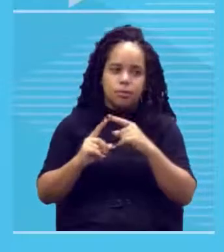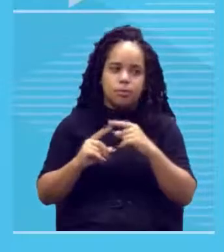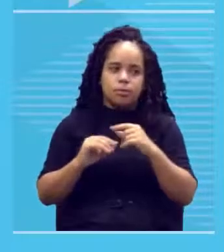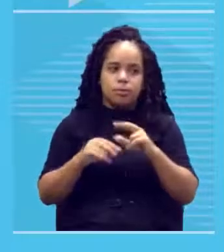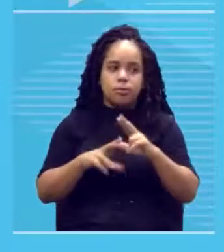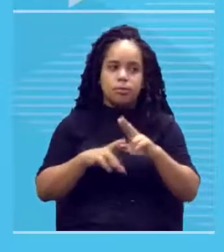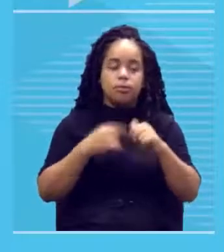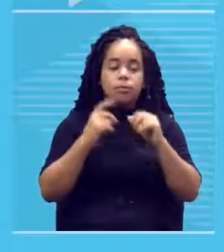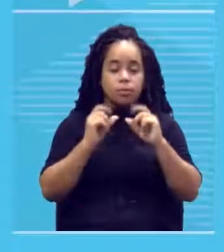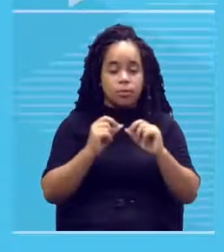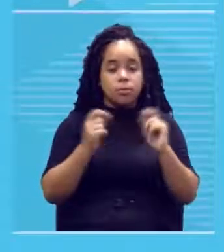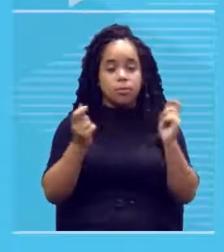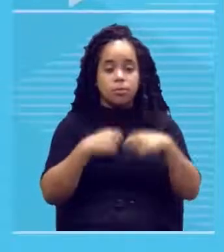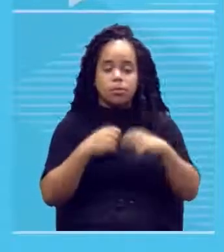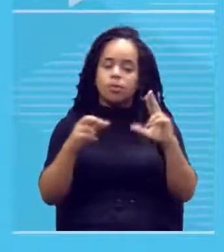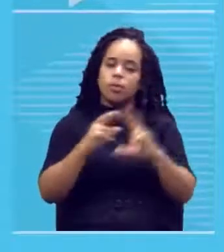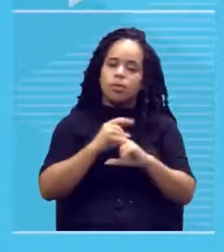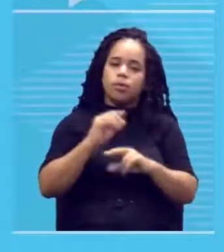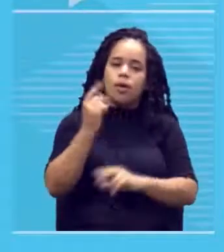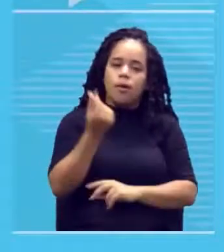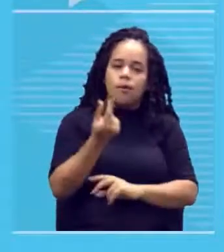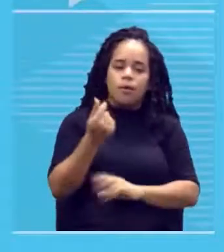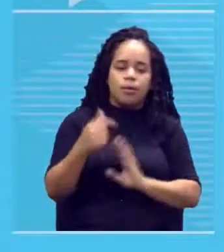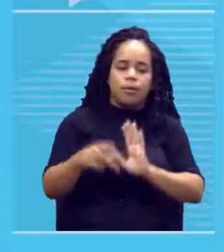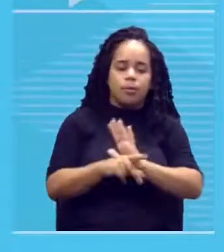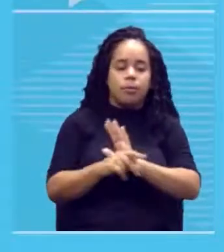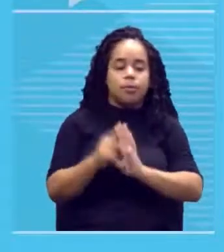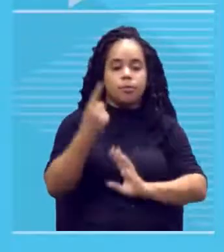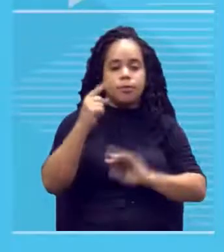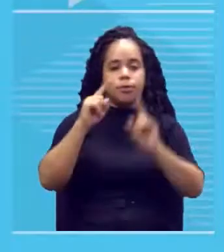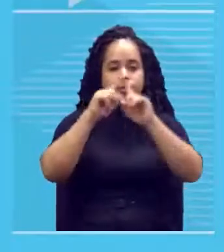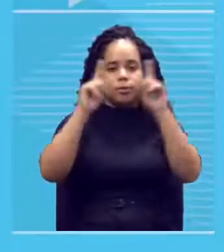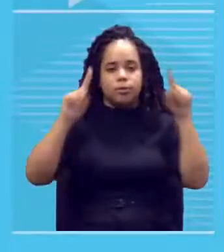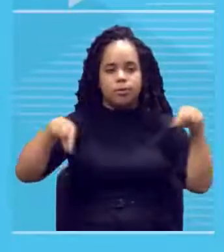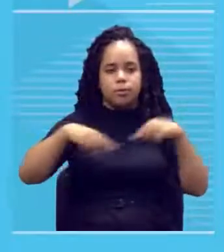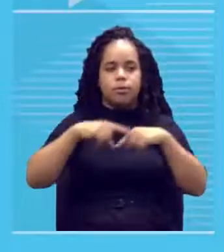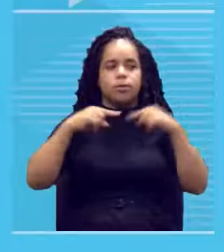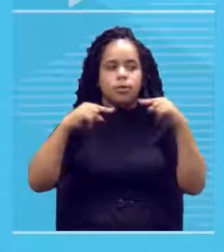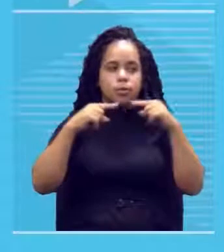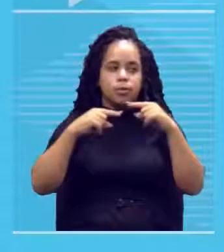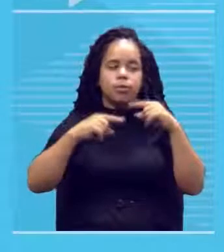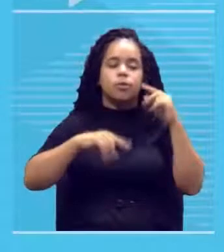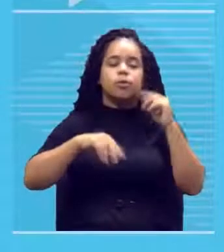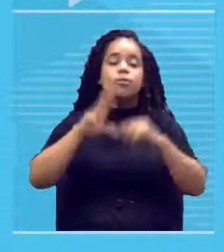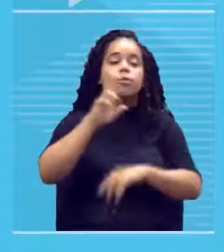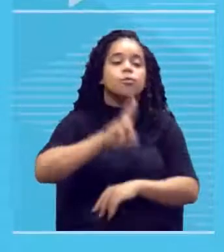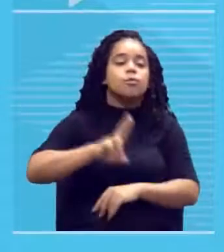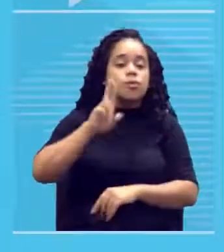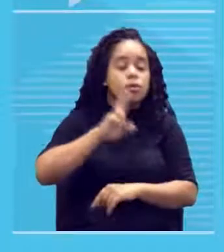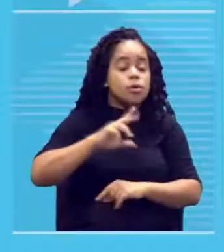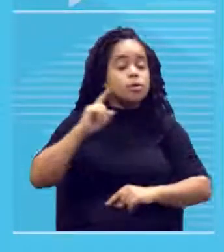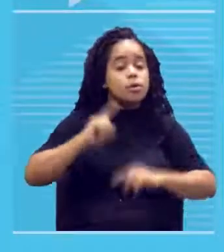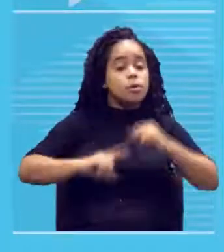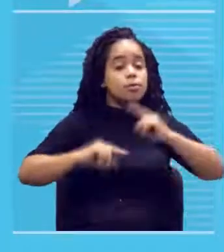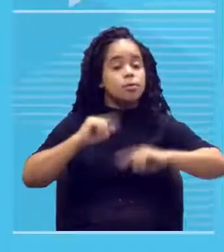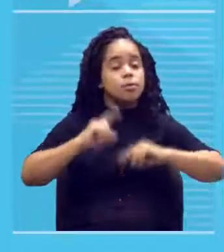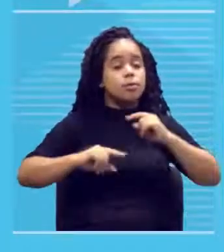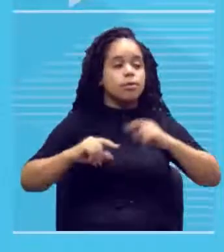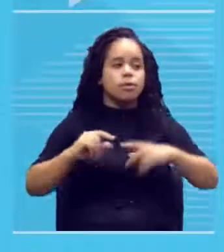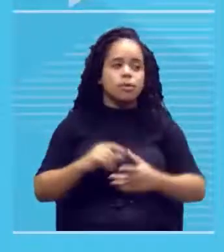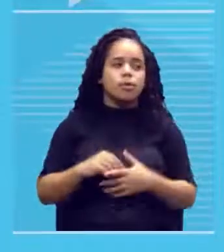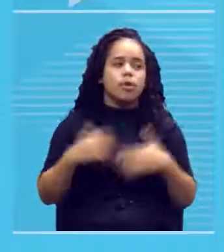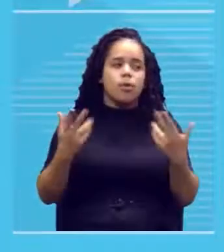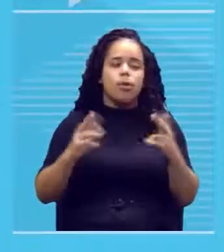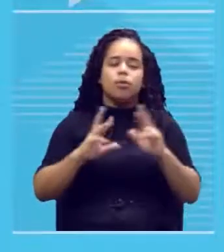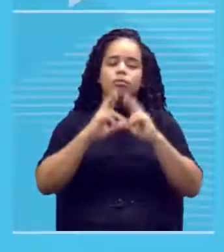se explica por causa do tipo de material que foi usado tem que compensar qual a diferença entre